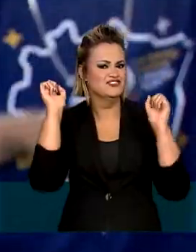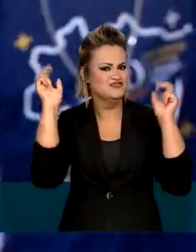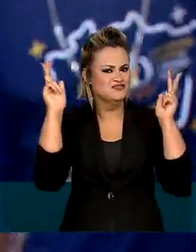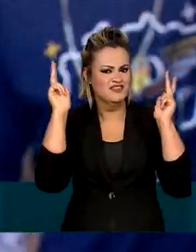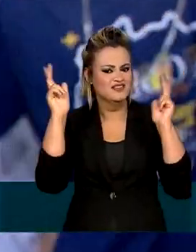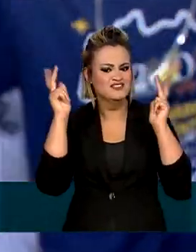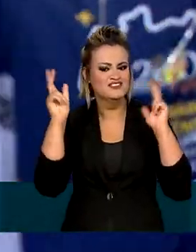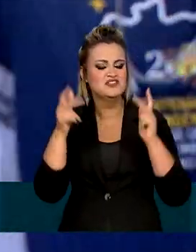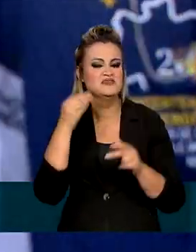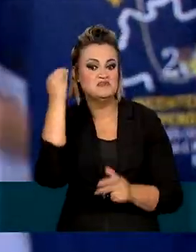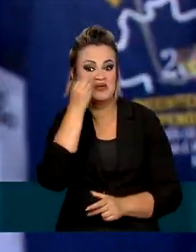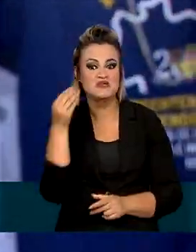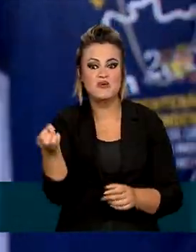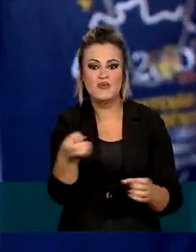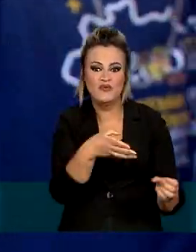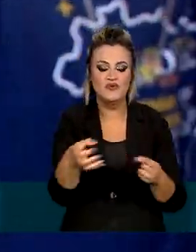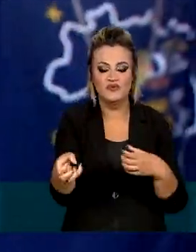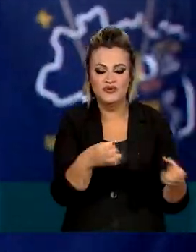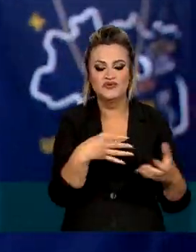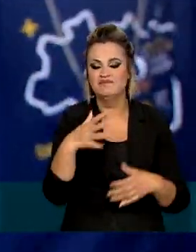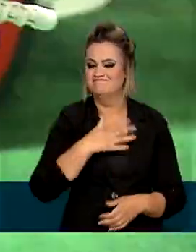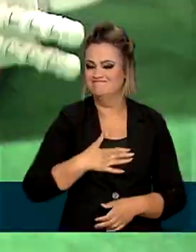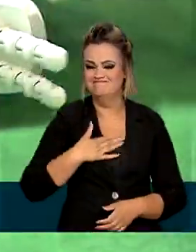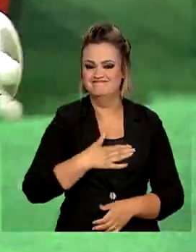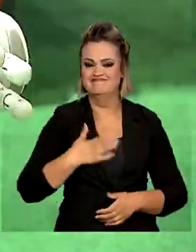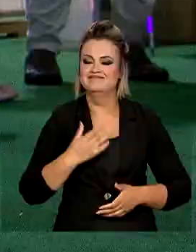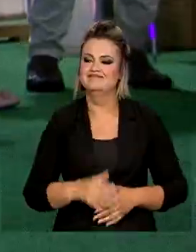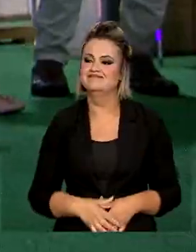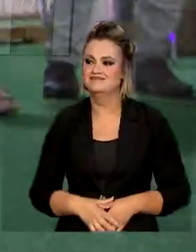legal, experiências novas e é muito bom.